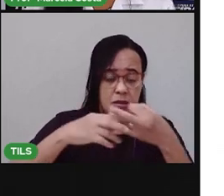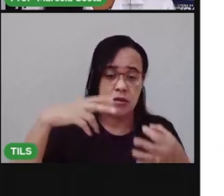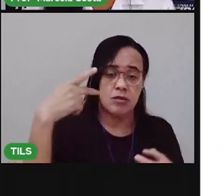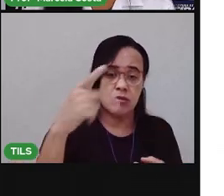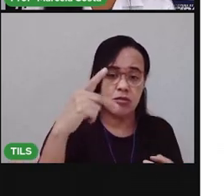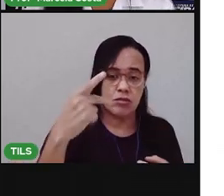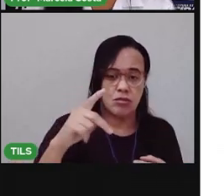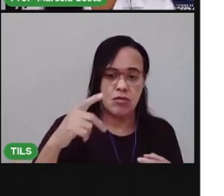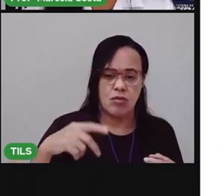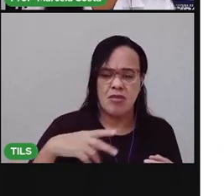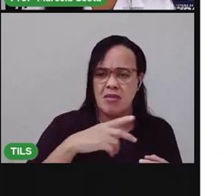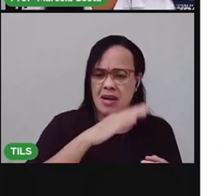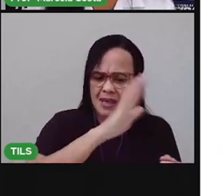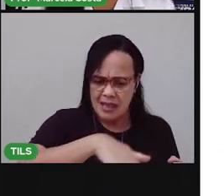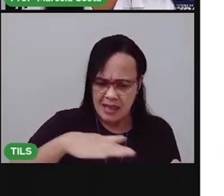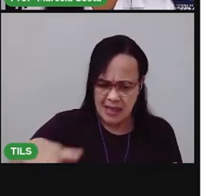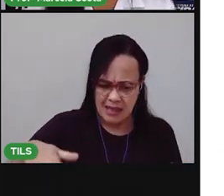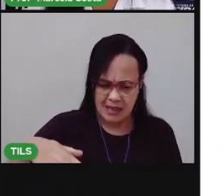sentem?